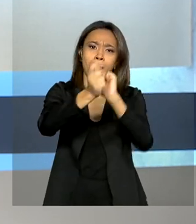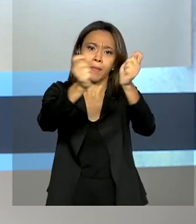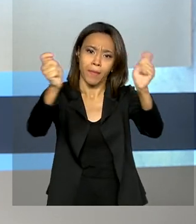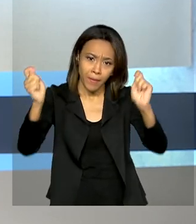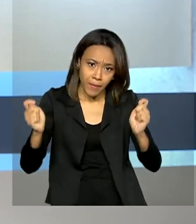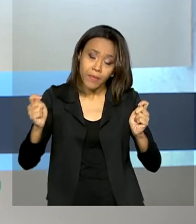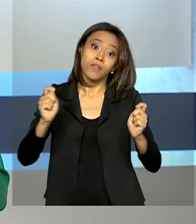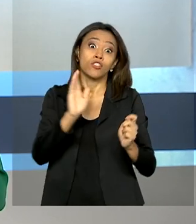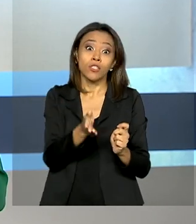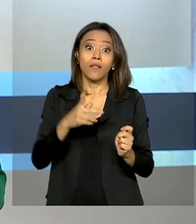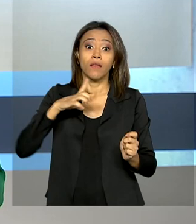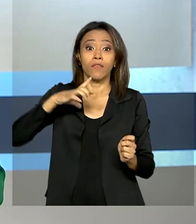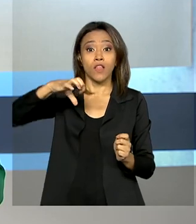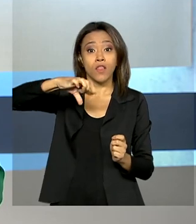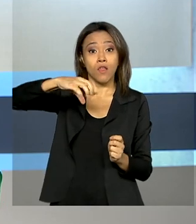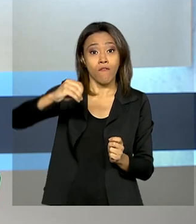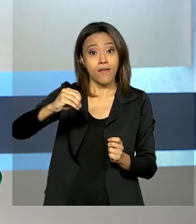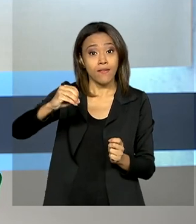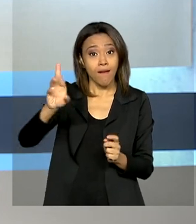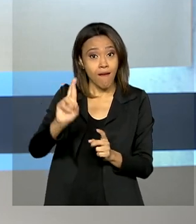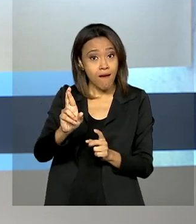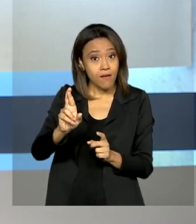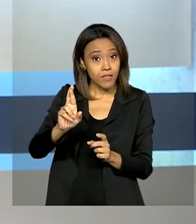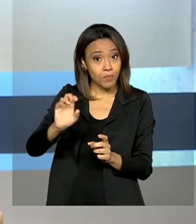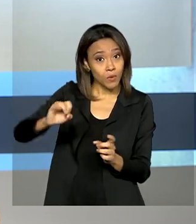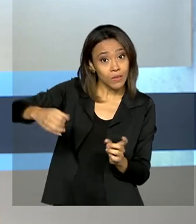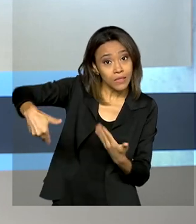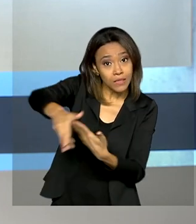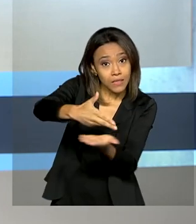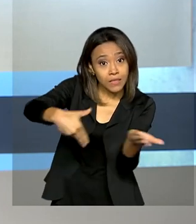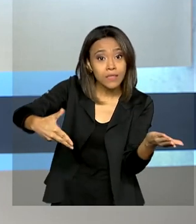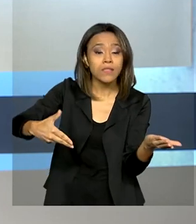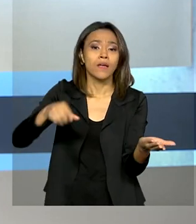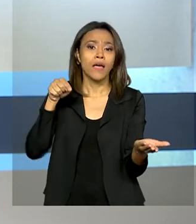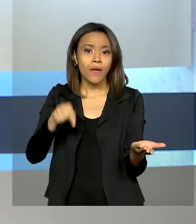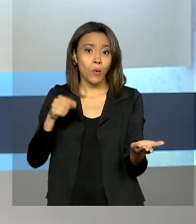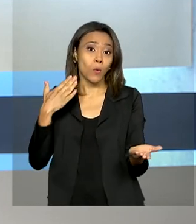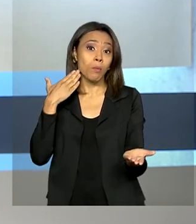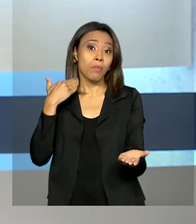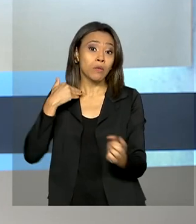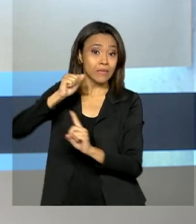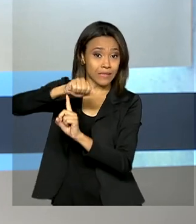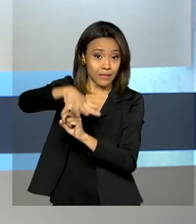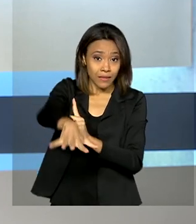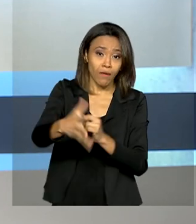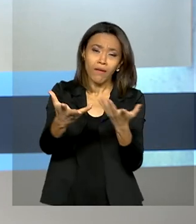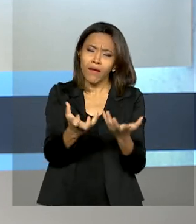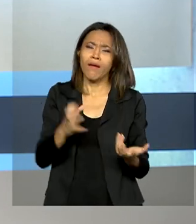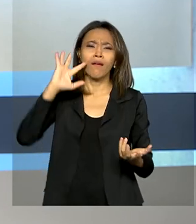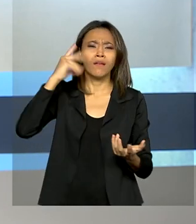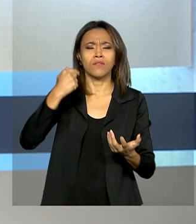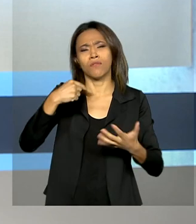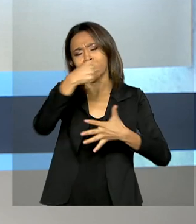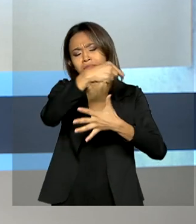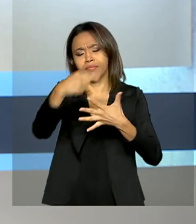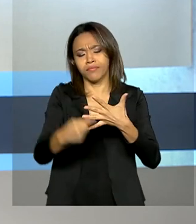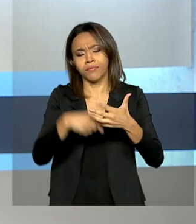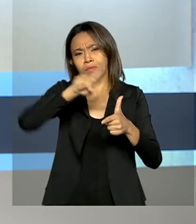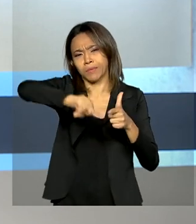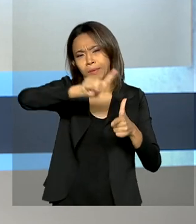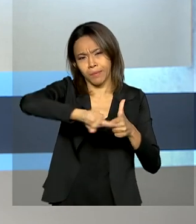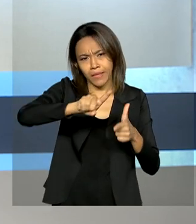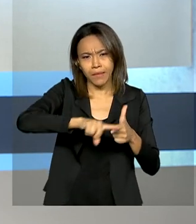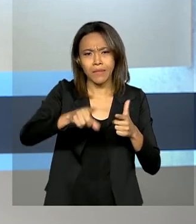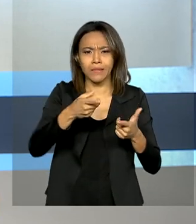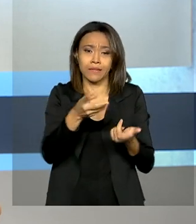médio de 90 reais por transação. A expectativa do Banco Central é solucionar todos os problemas técnicos neste momento,